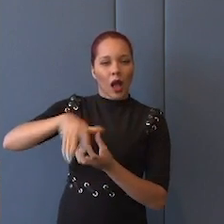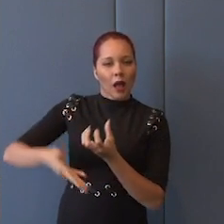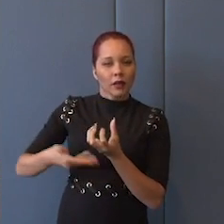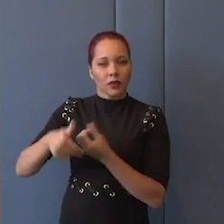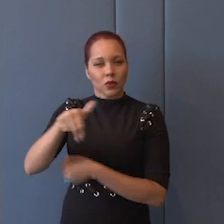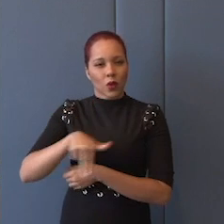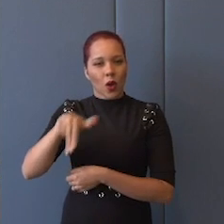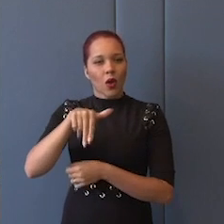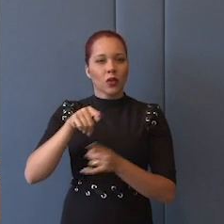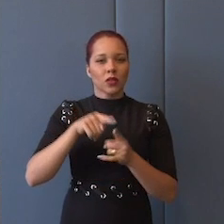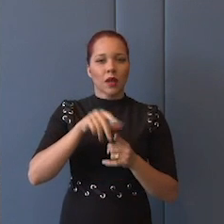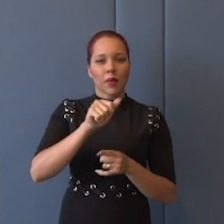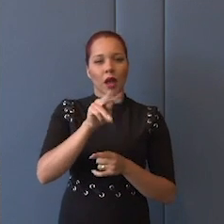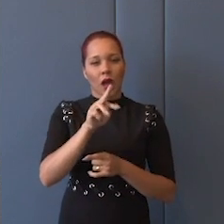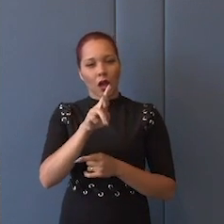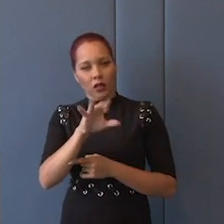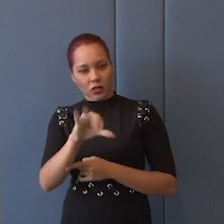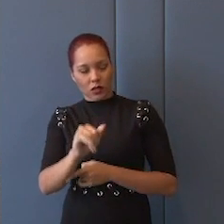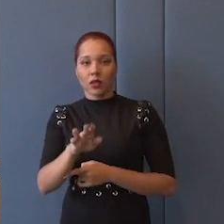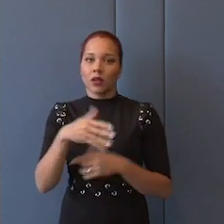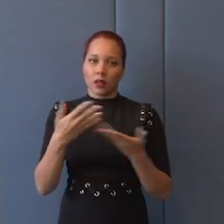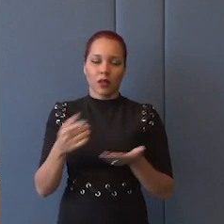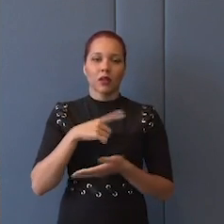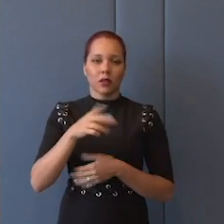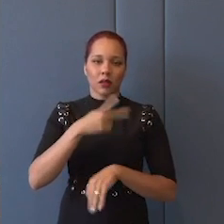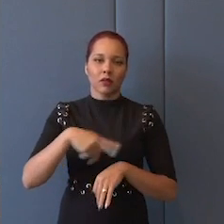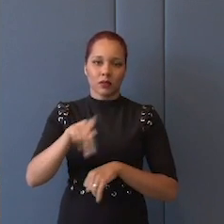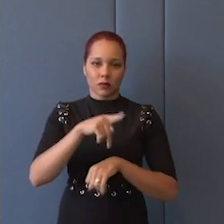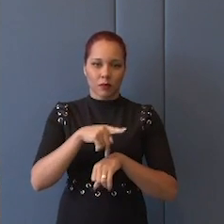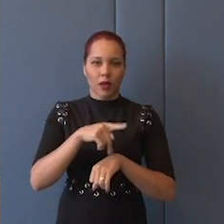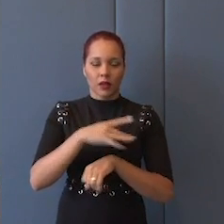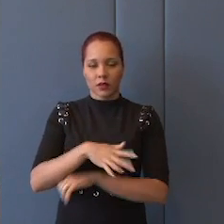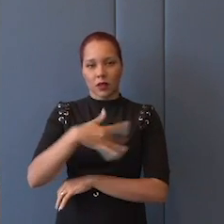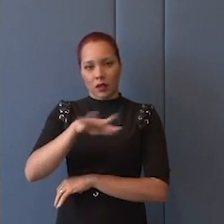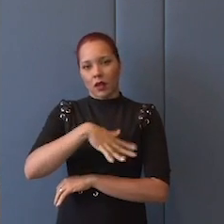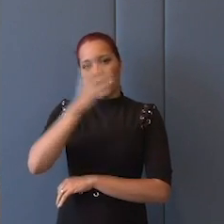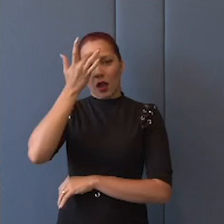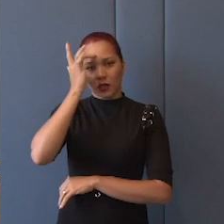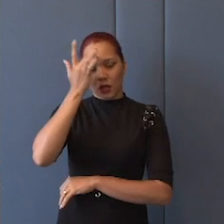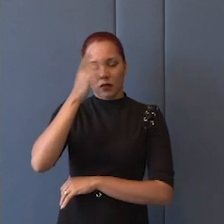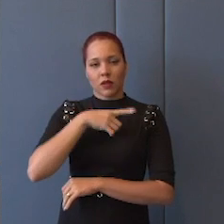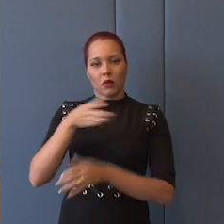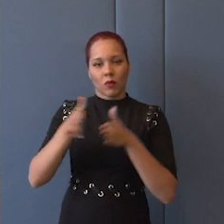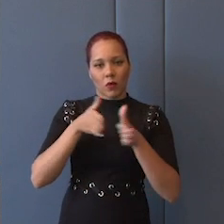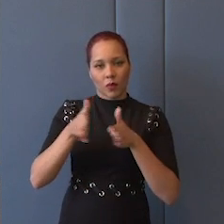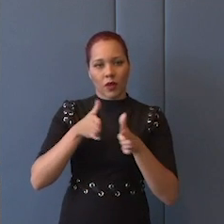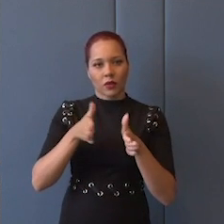Não sei. Existe, claro, uma emergência de países asiáticos em termos de aumento de importância,